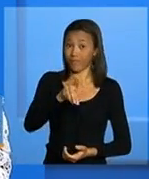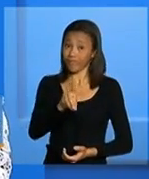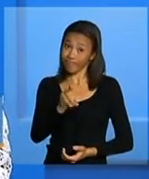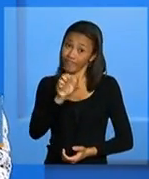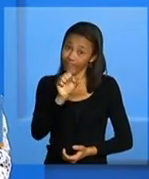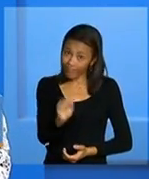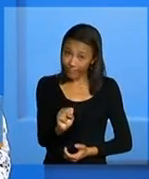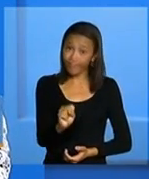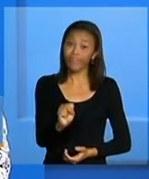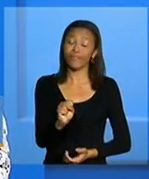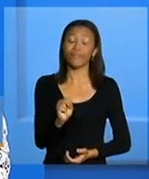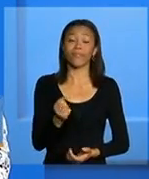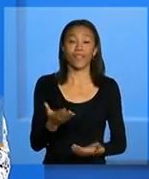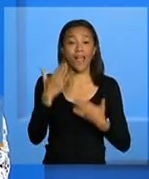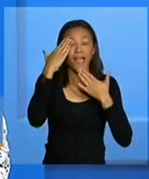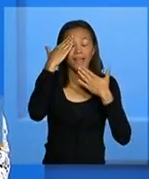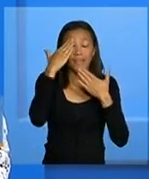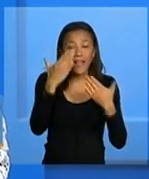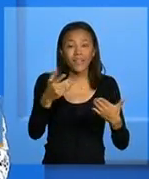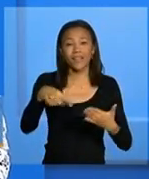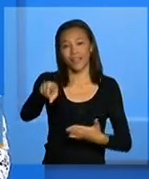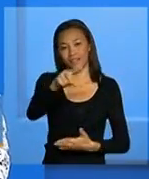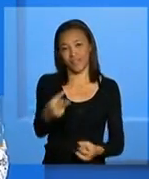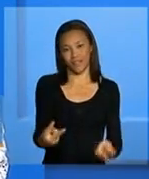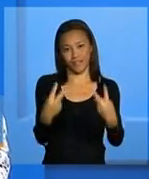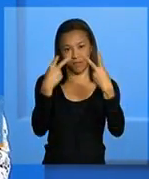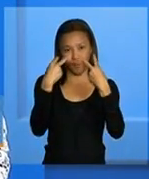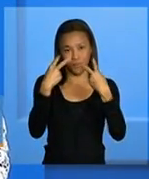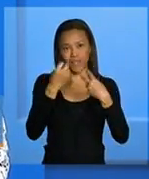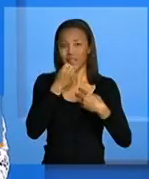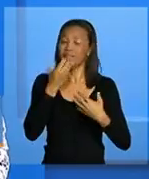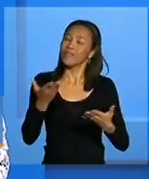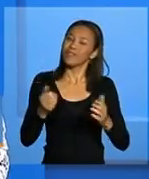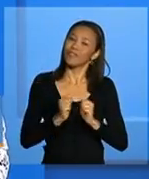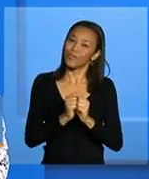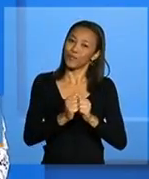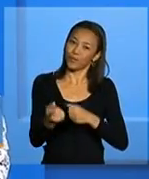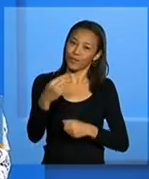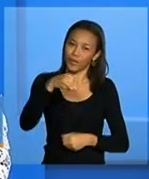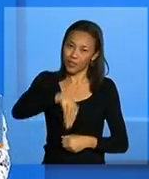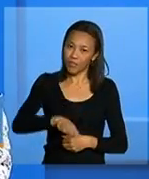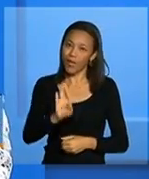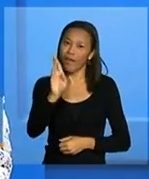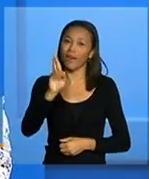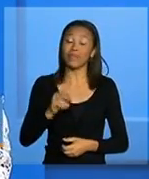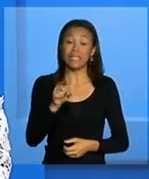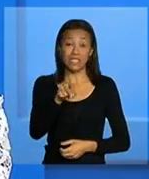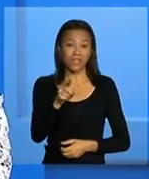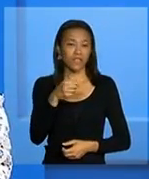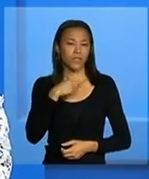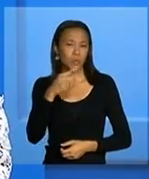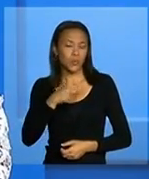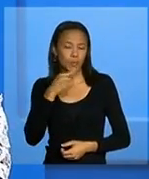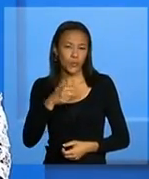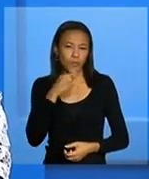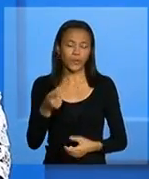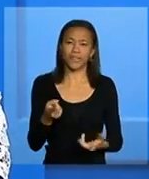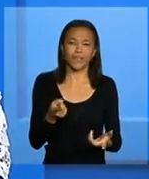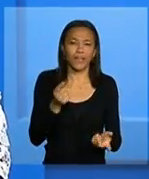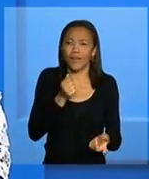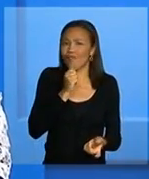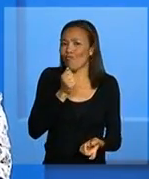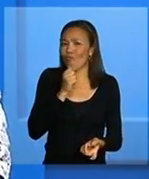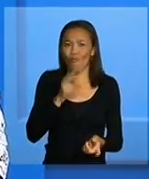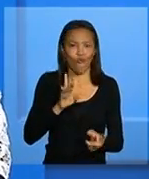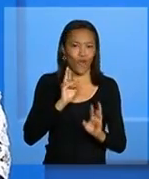Social e Combate à Fome agradece a sua companhia e a parceria com a TVNBR e se você tiver alguma dúvida que não foi